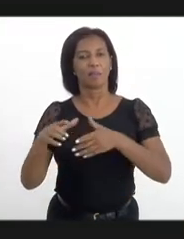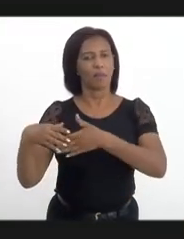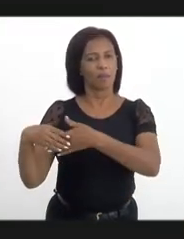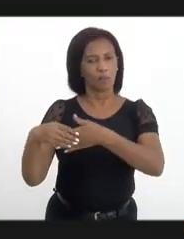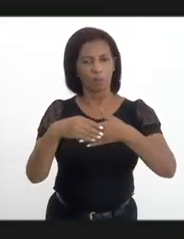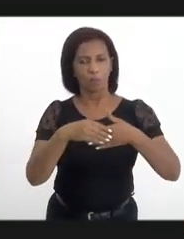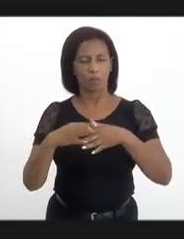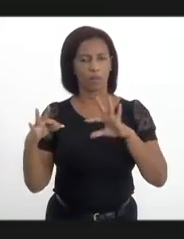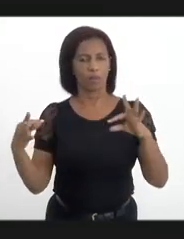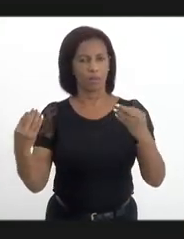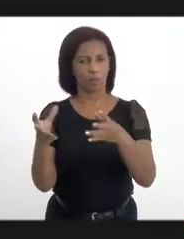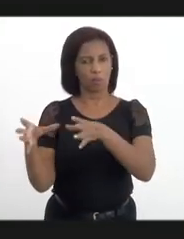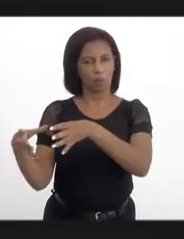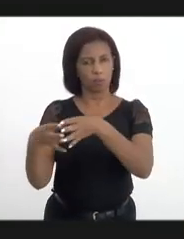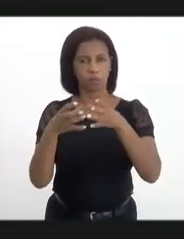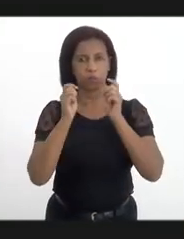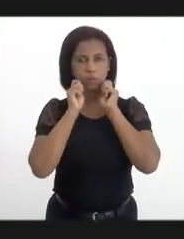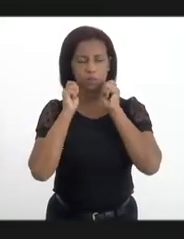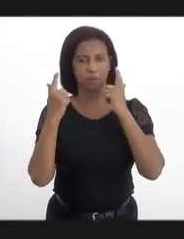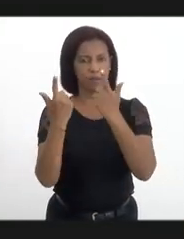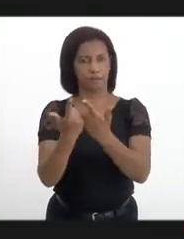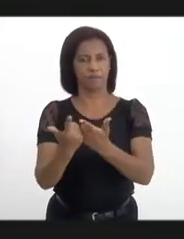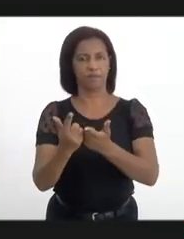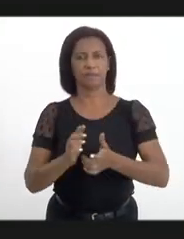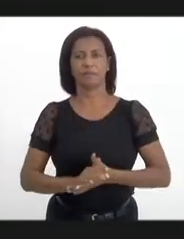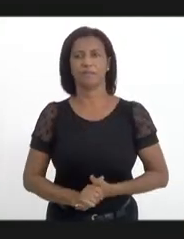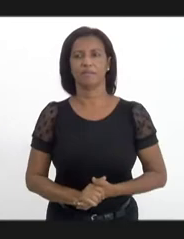comissão da Assembleia Legislativa.